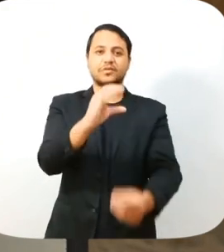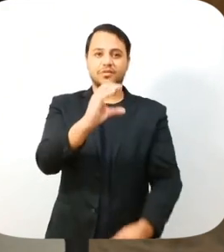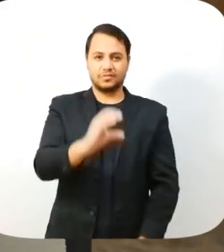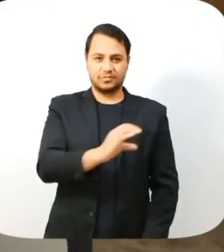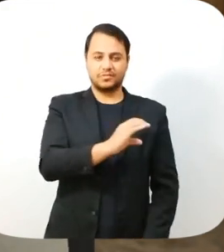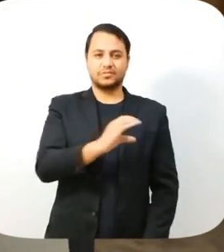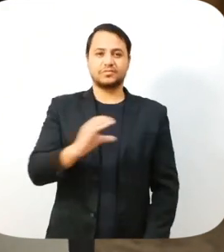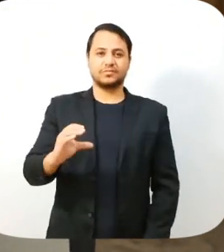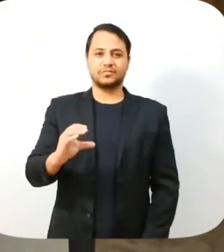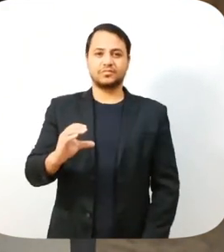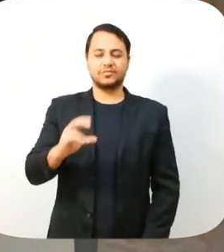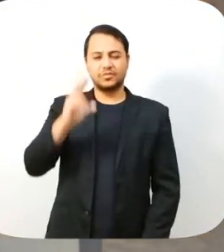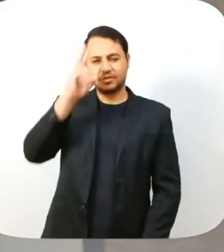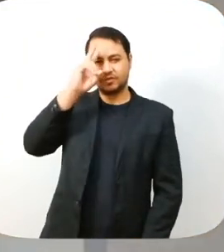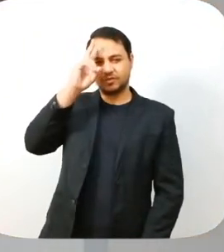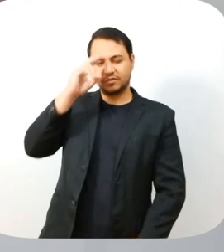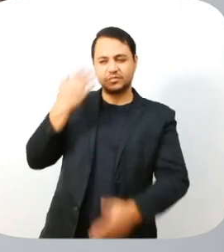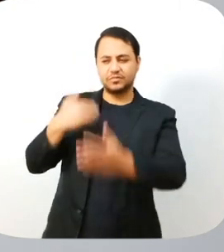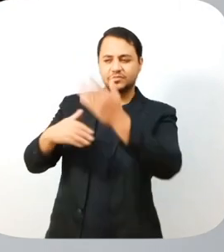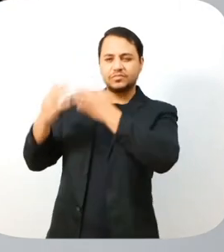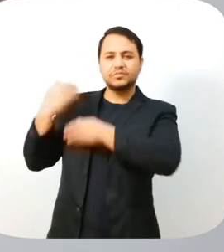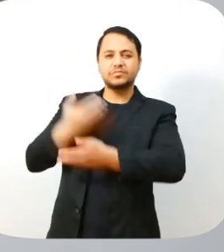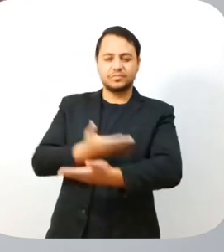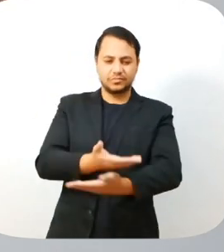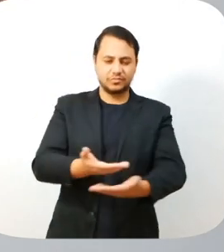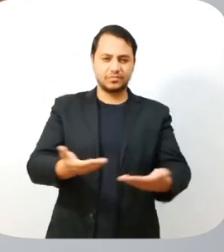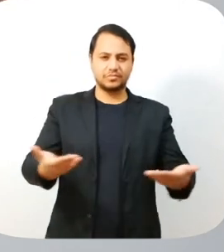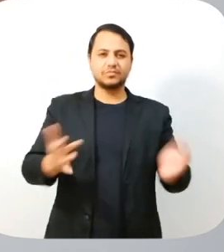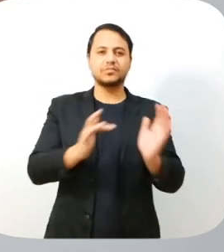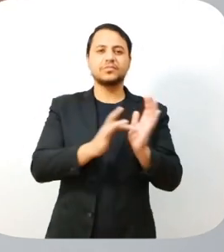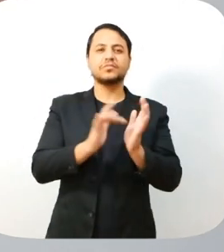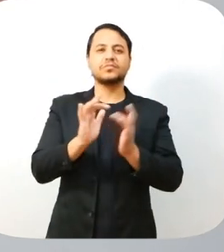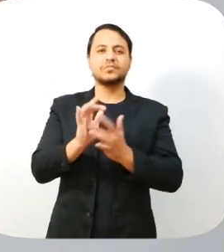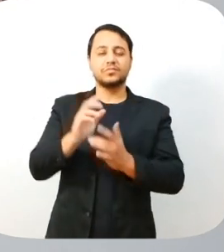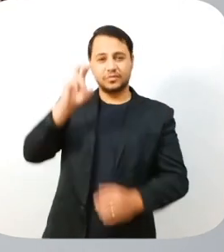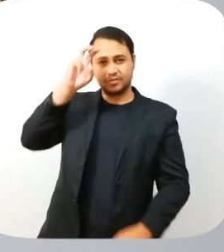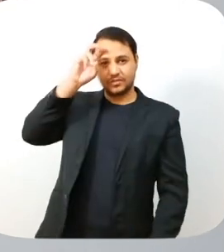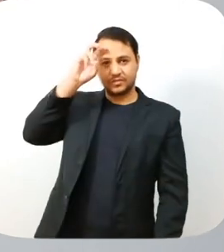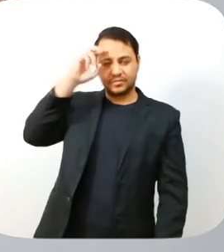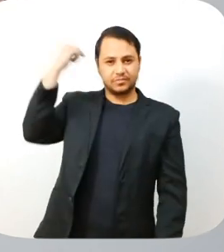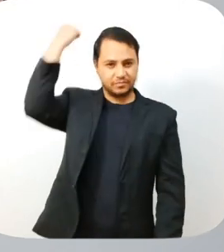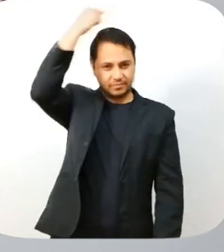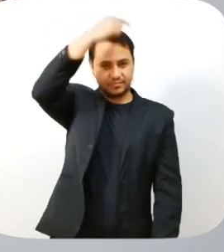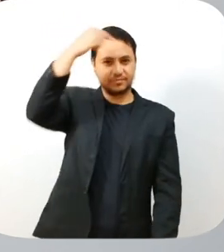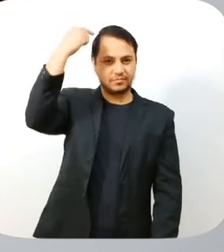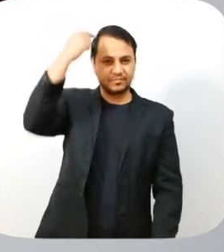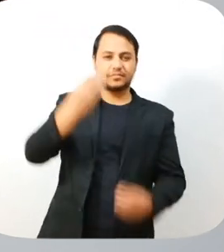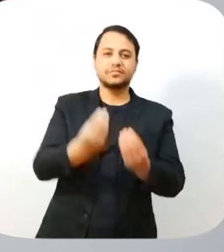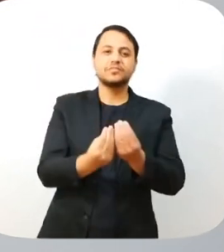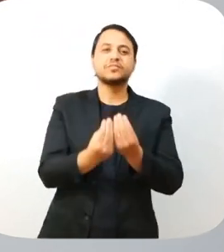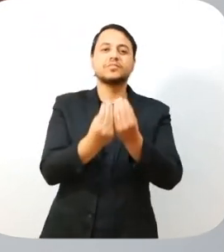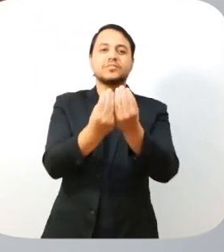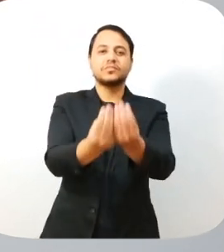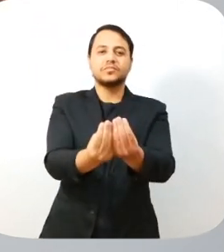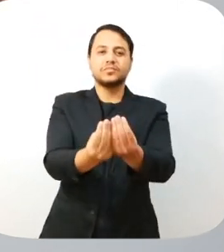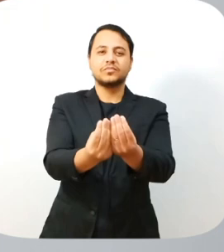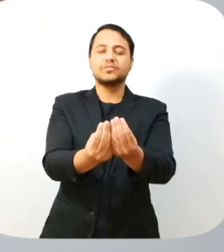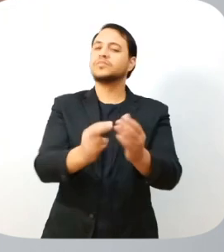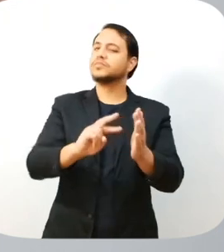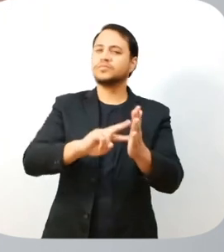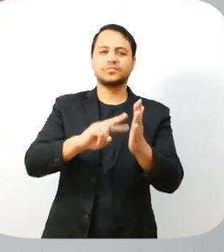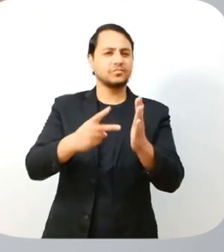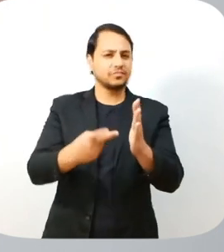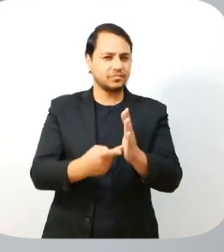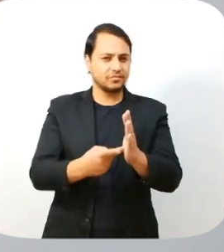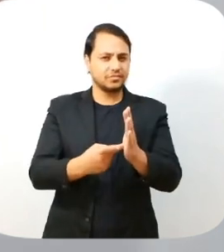sacramento católico, que faz memória da última ceia celebrada por Cristo na quinta-feira santa. A Eucaristia, antes